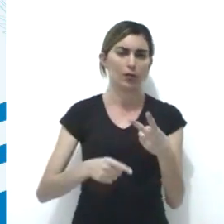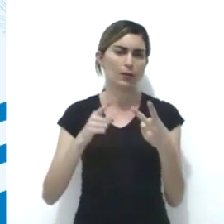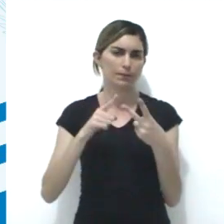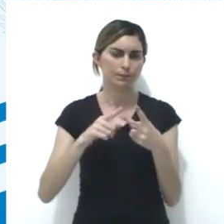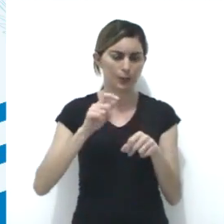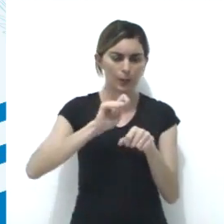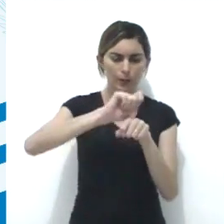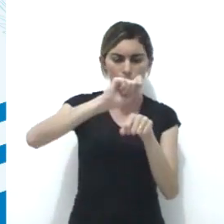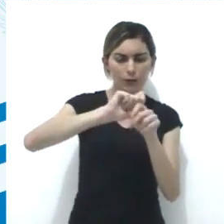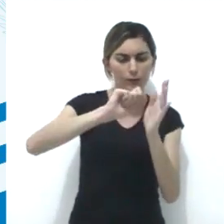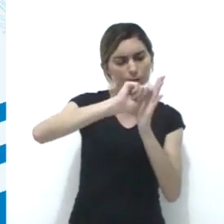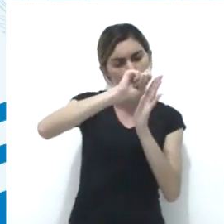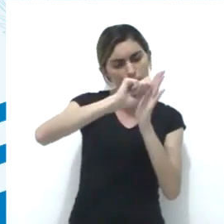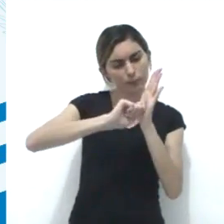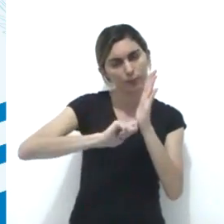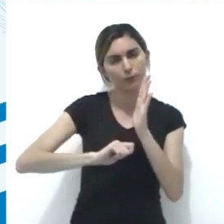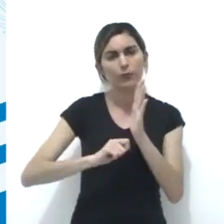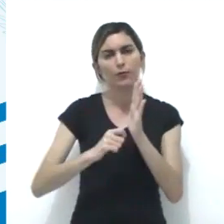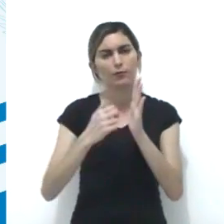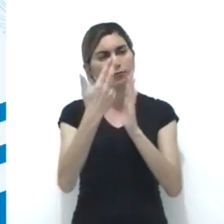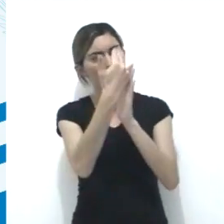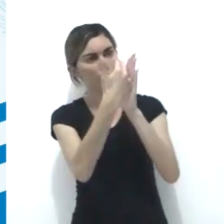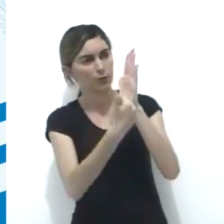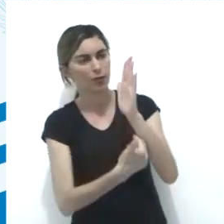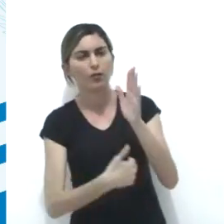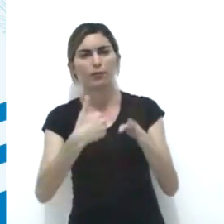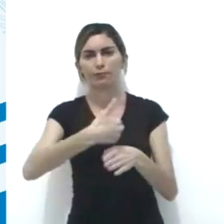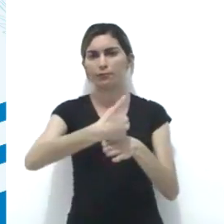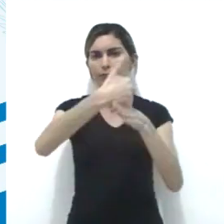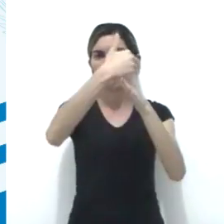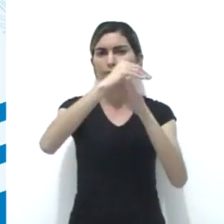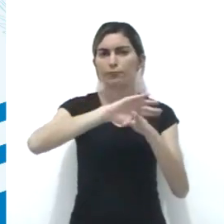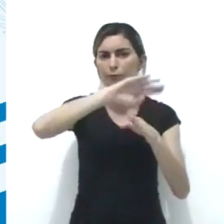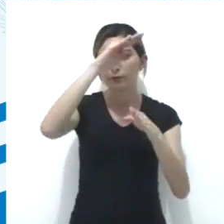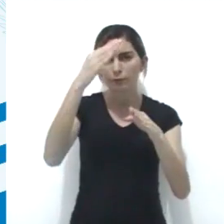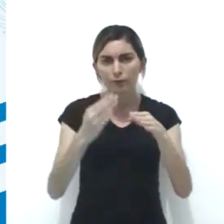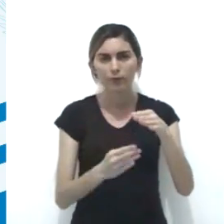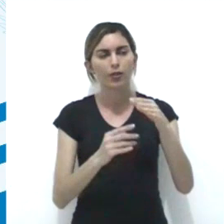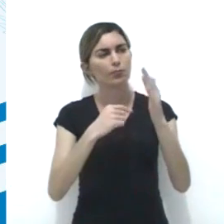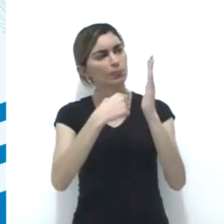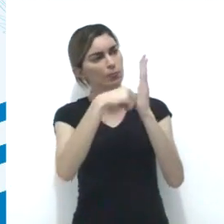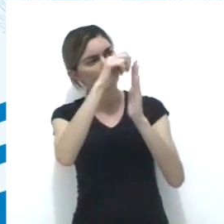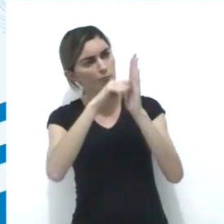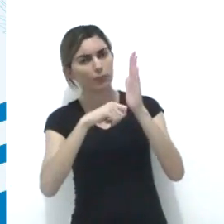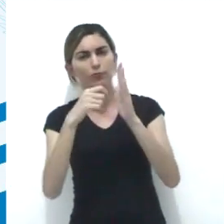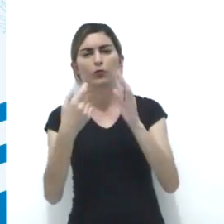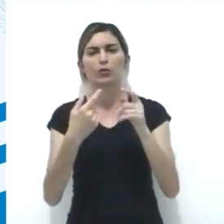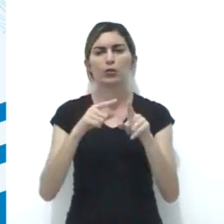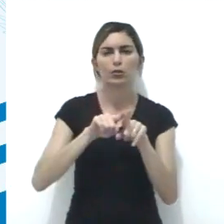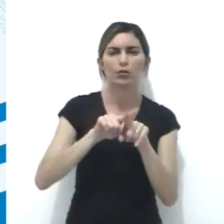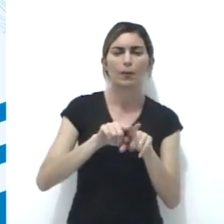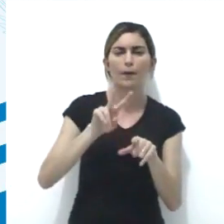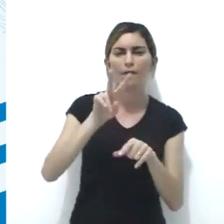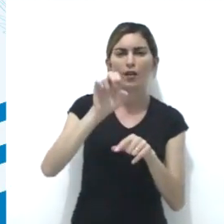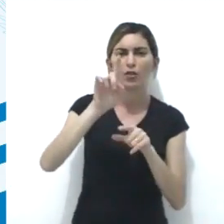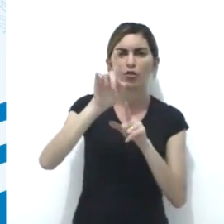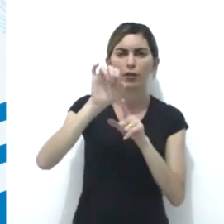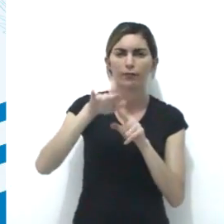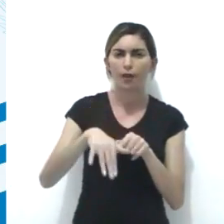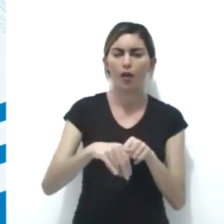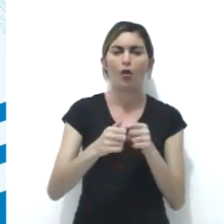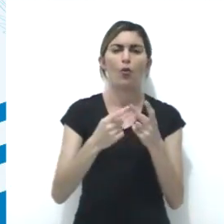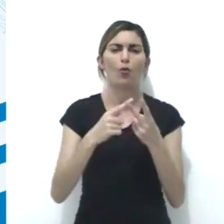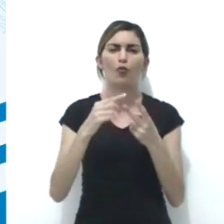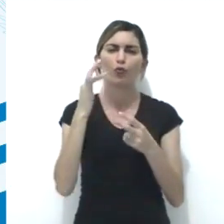pedras para gravar as imagens que ficavam desenhadas nas grandes paredes de rocha e extratos de